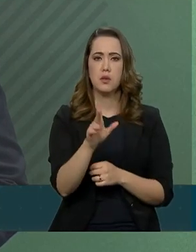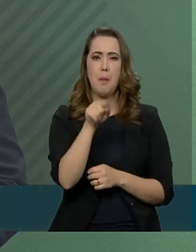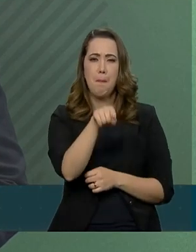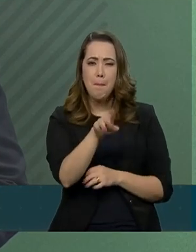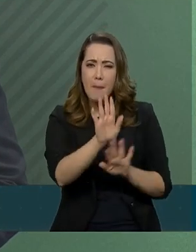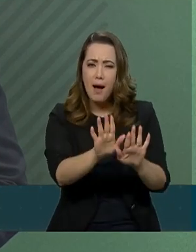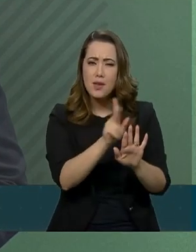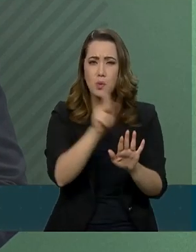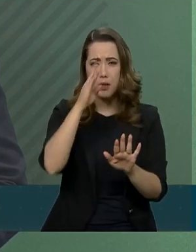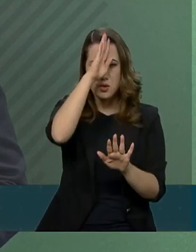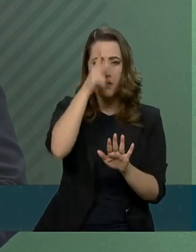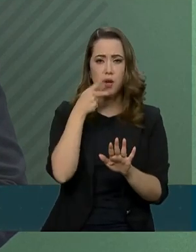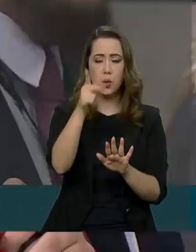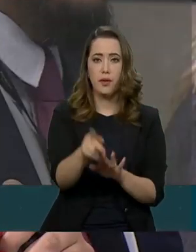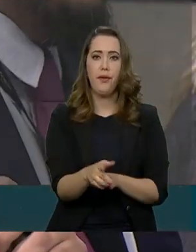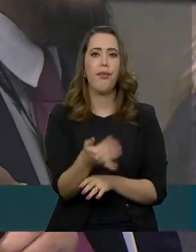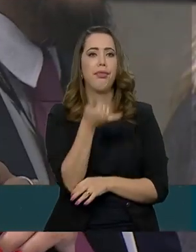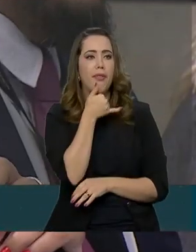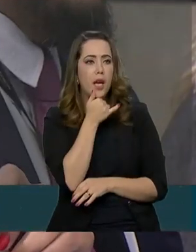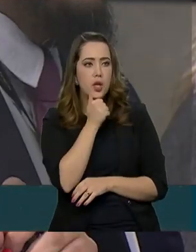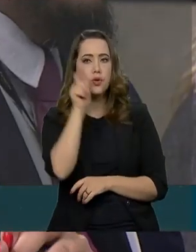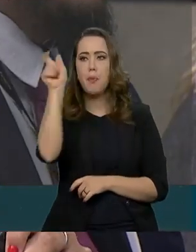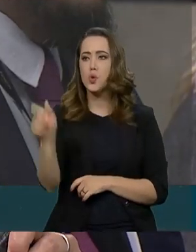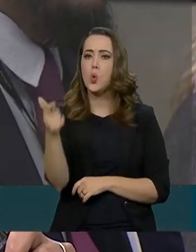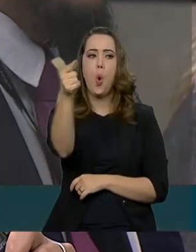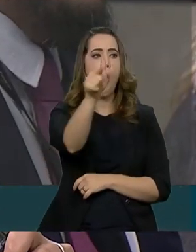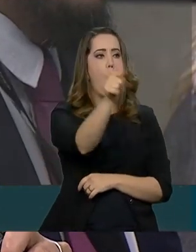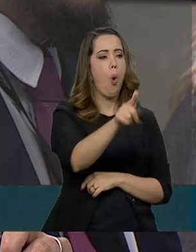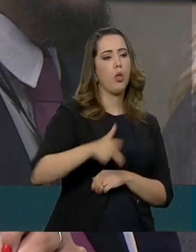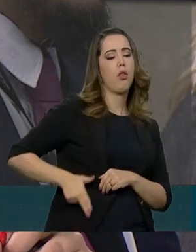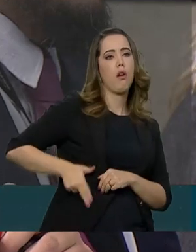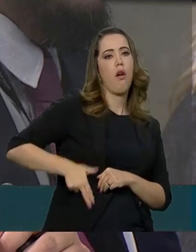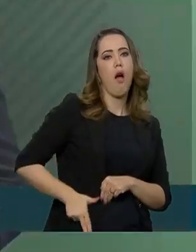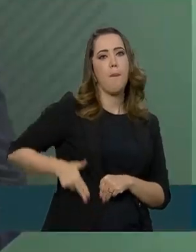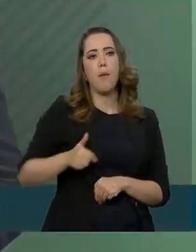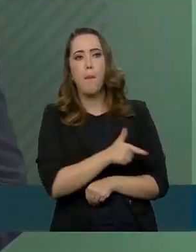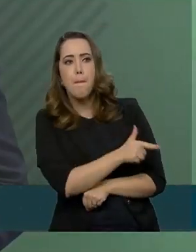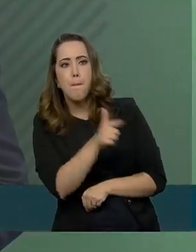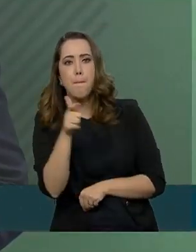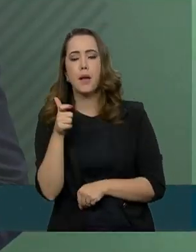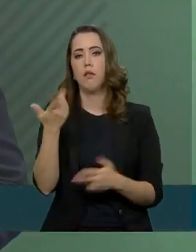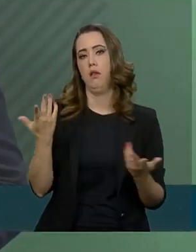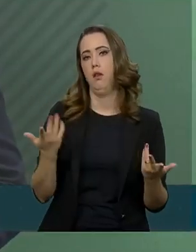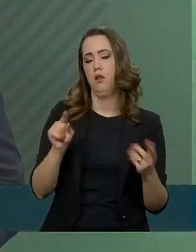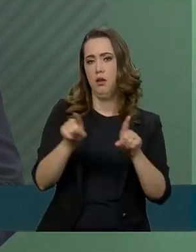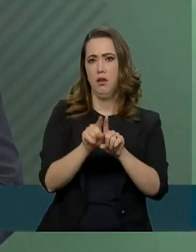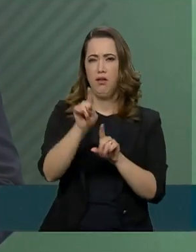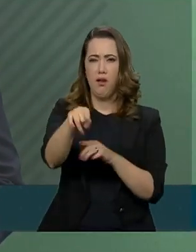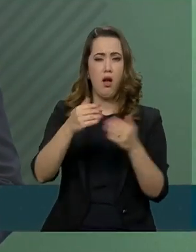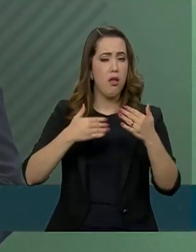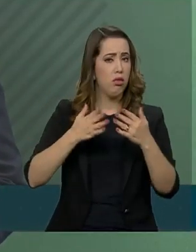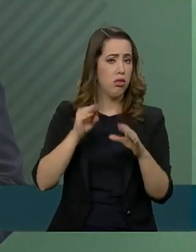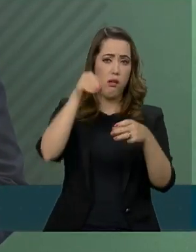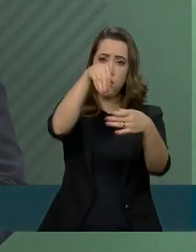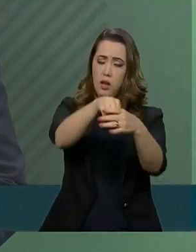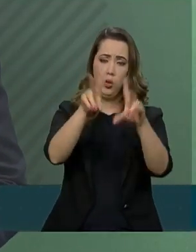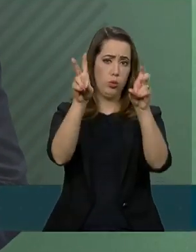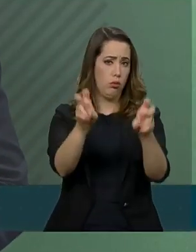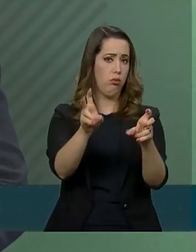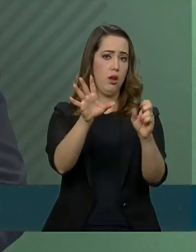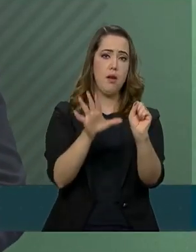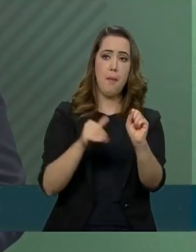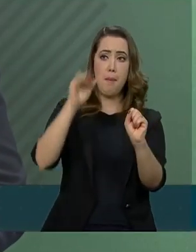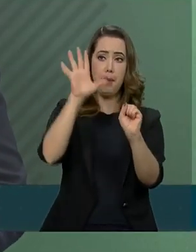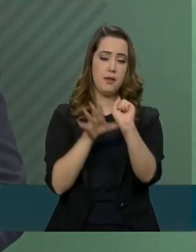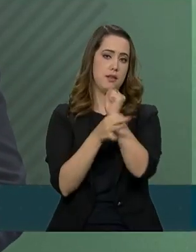conceito de, seria uma pessoa qualquer armada? Está dentro do contexto de aumento da segurança pública de uma maneira